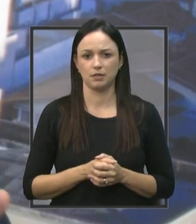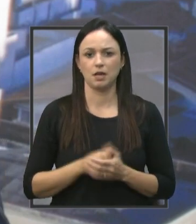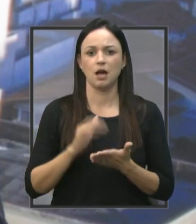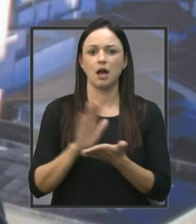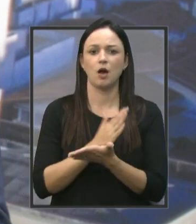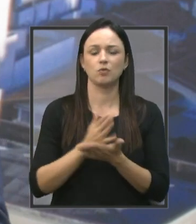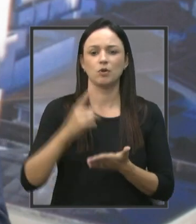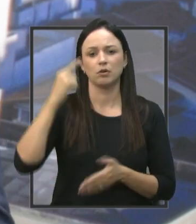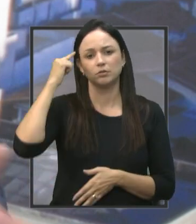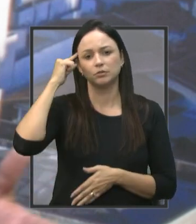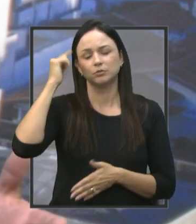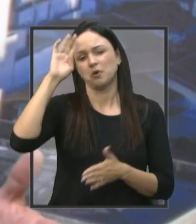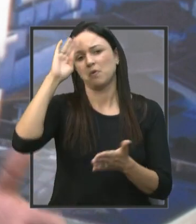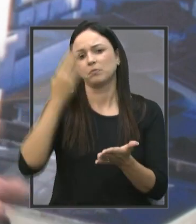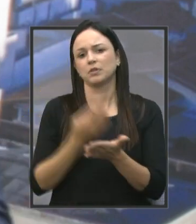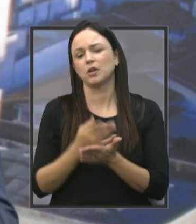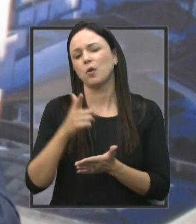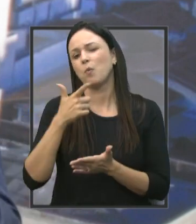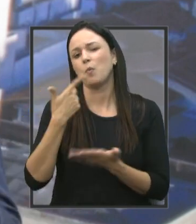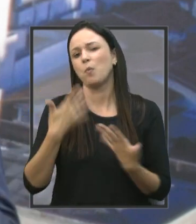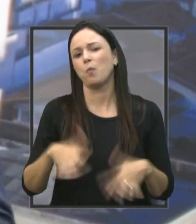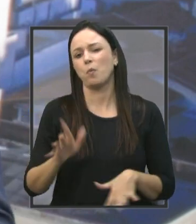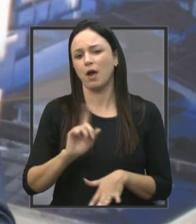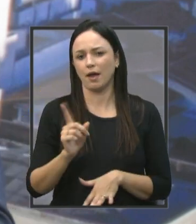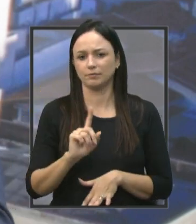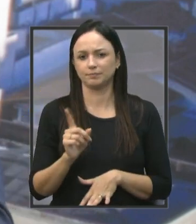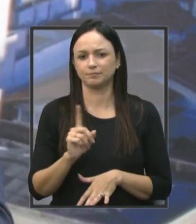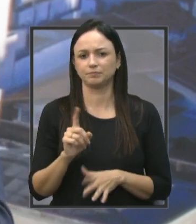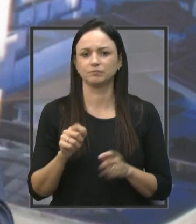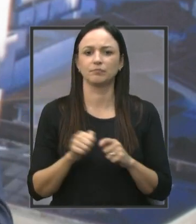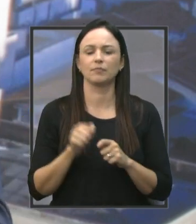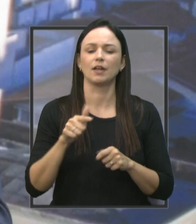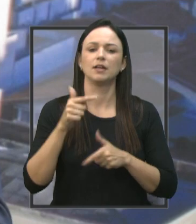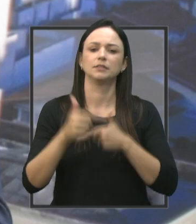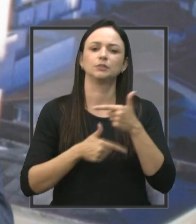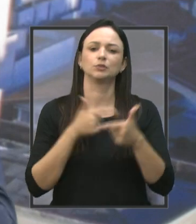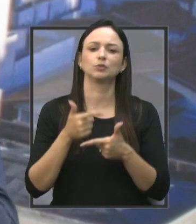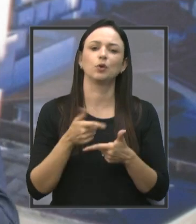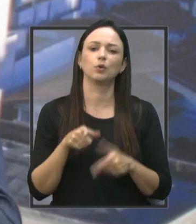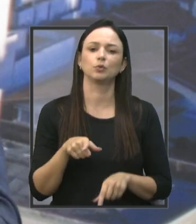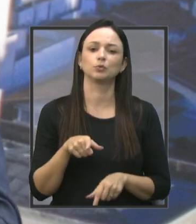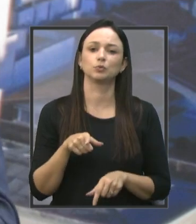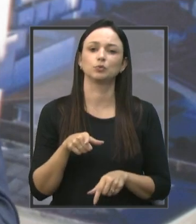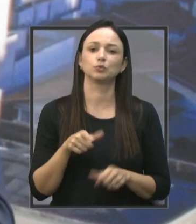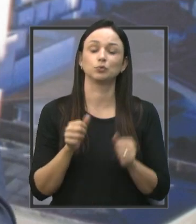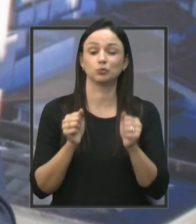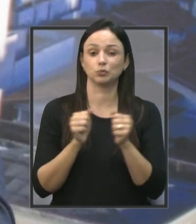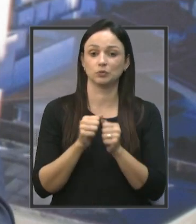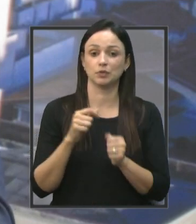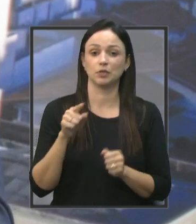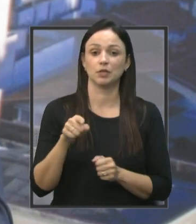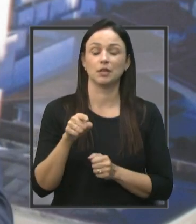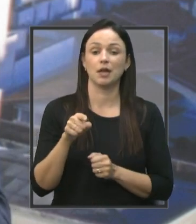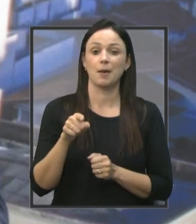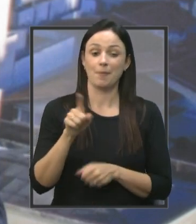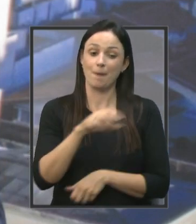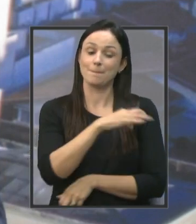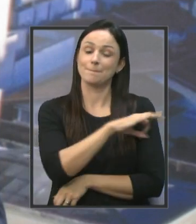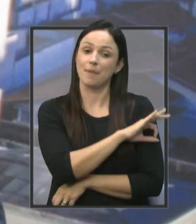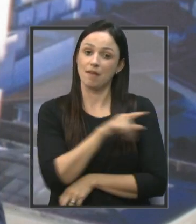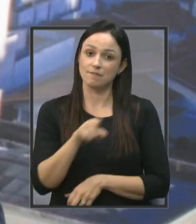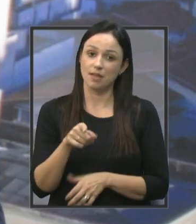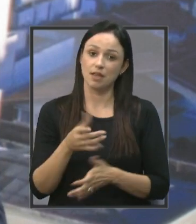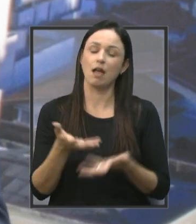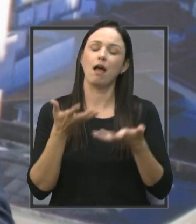a gente pensa ou acredita que não querem, né, realizar esse trabalho em conjunto. Mas, pelo menos da parte do prefeito, ele